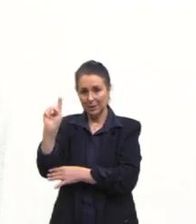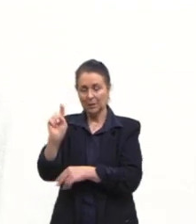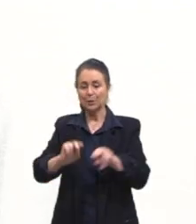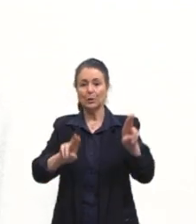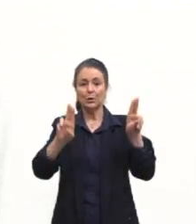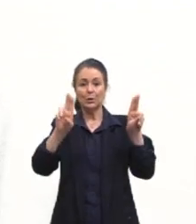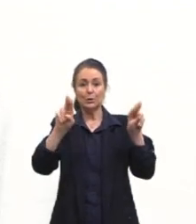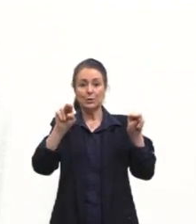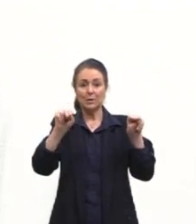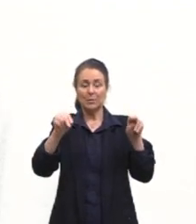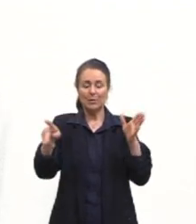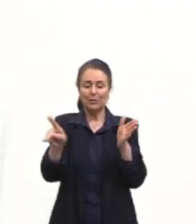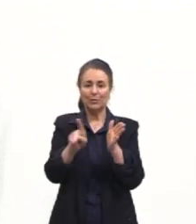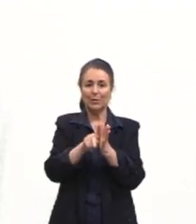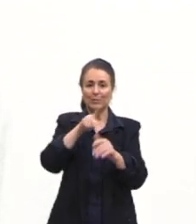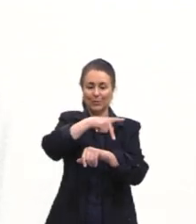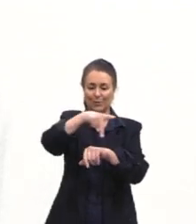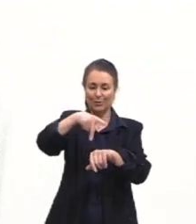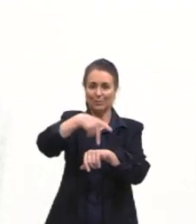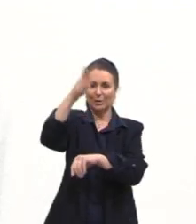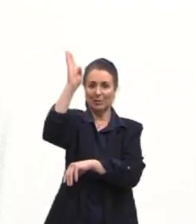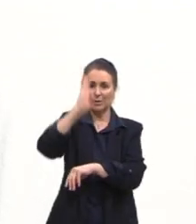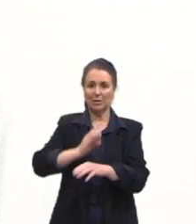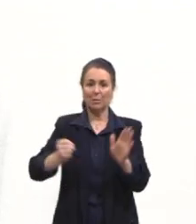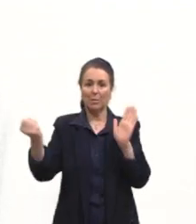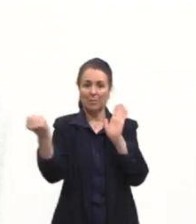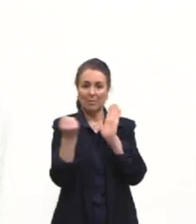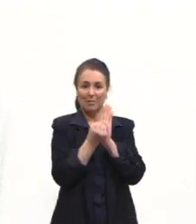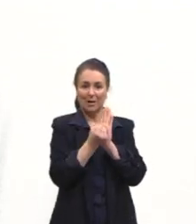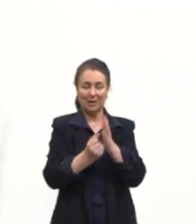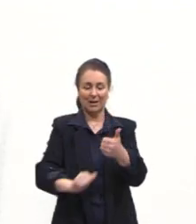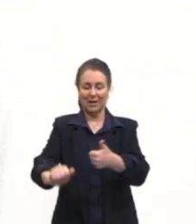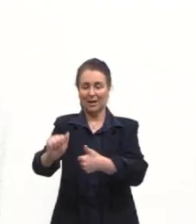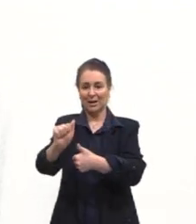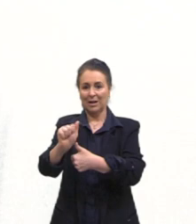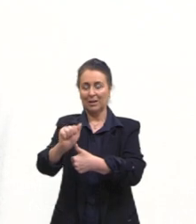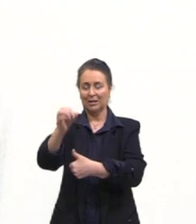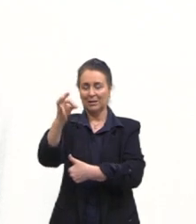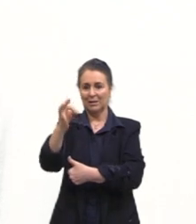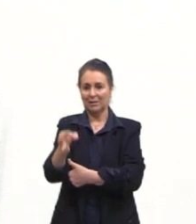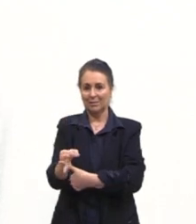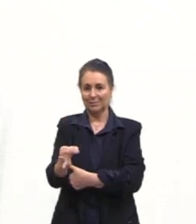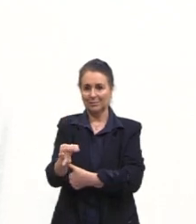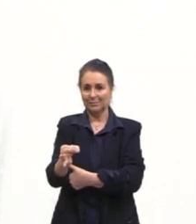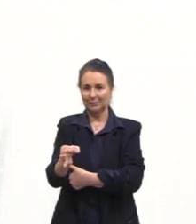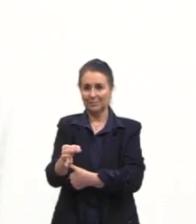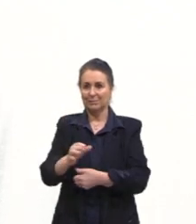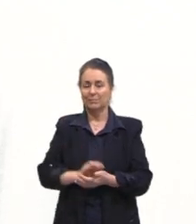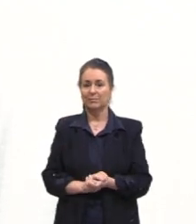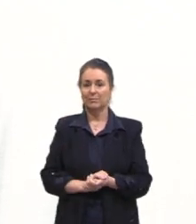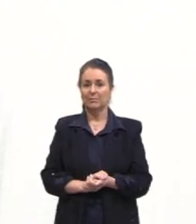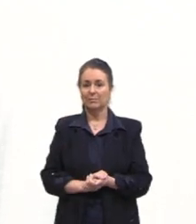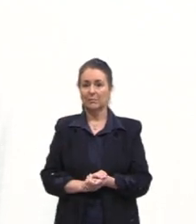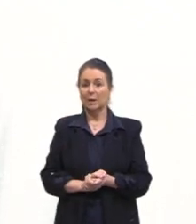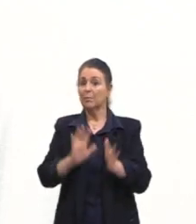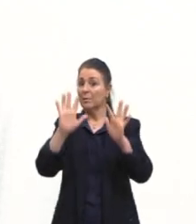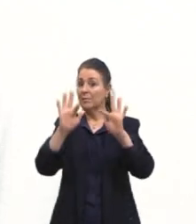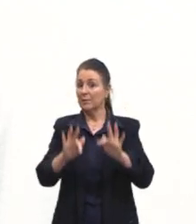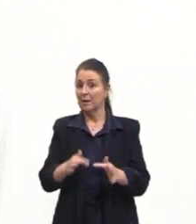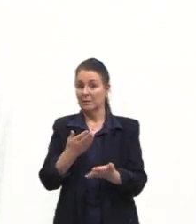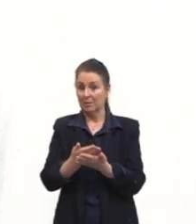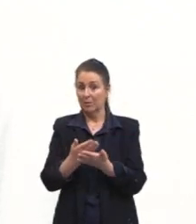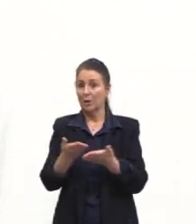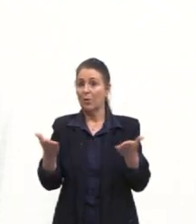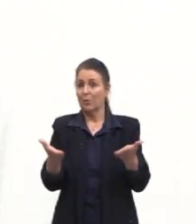temas nacionais. Marca alternativa A que não tem erro. E para encerrar aqui nossa